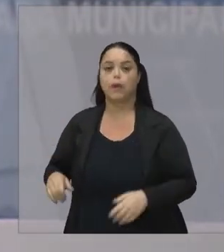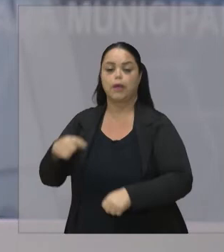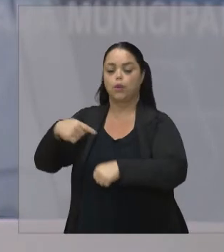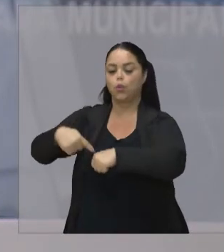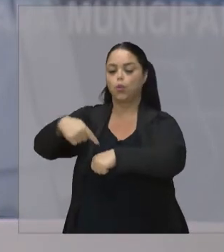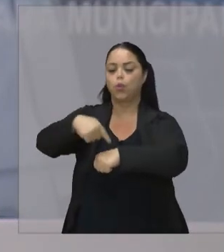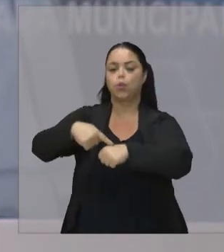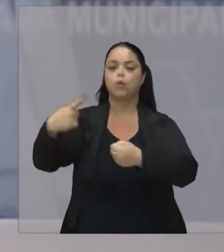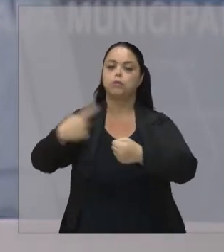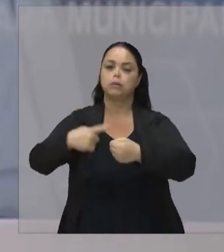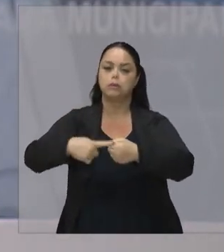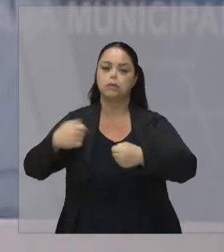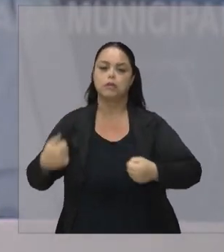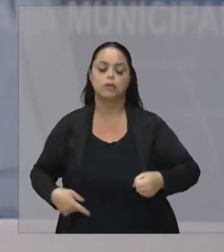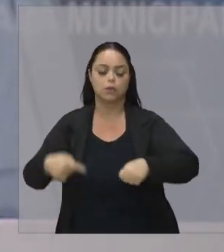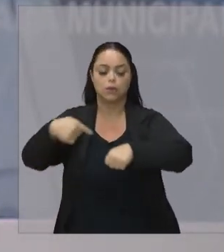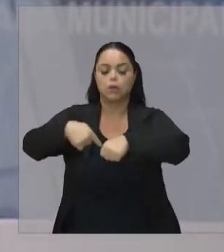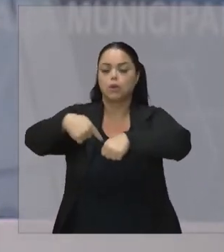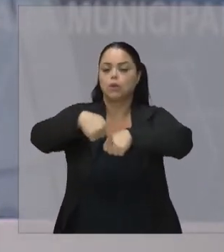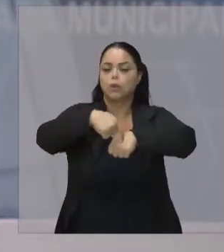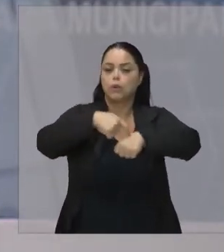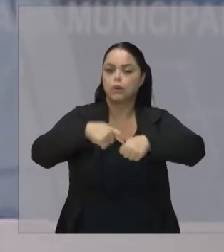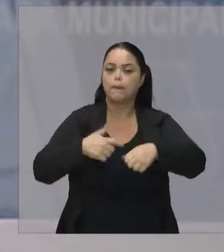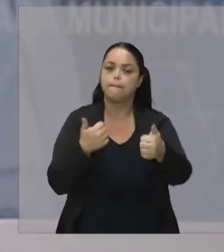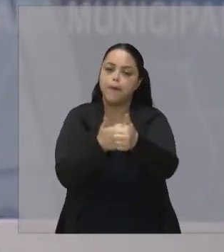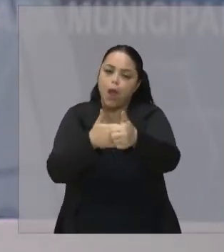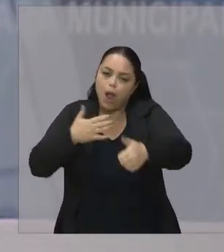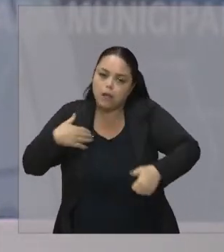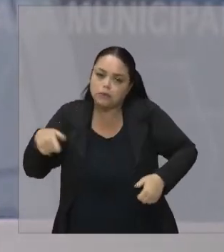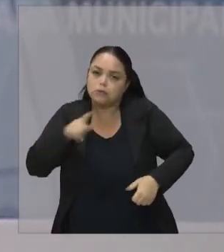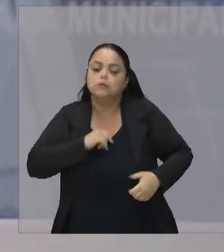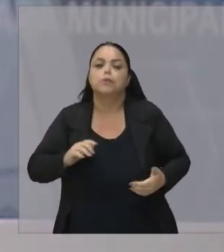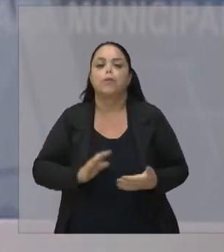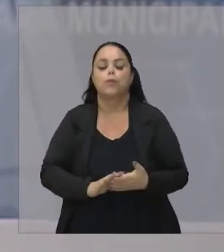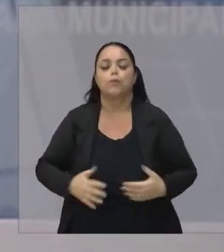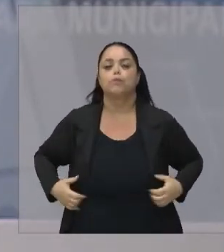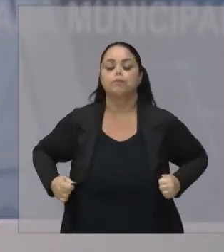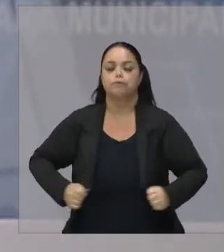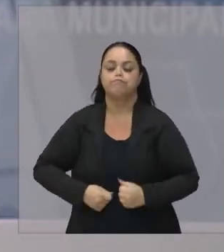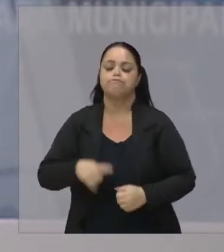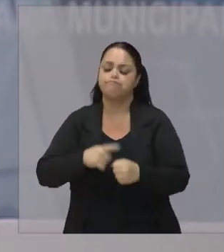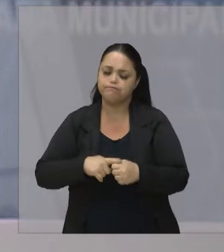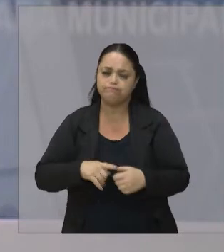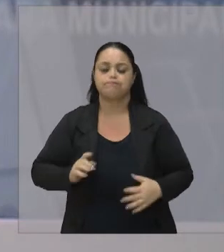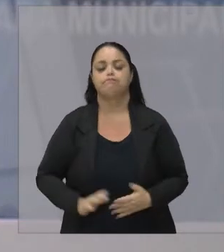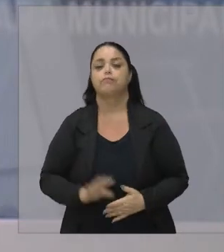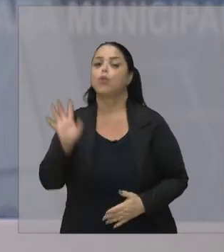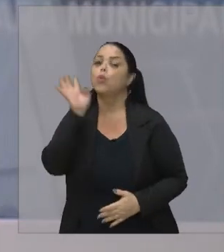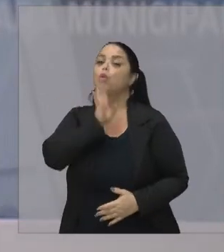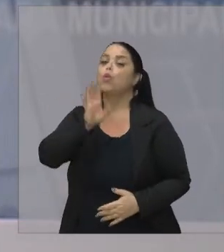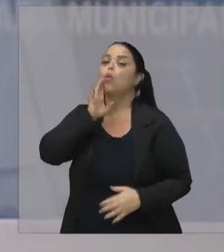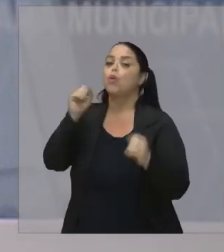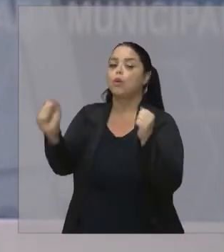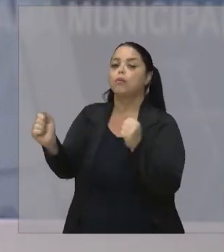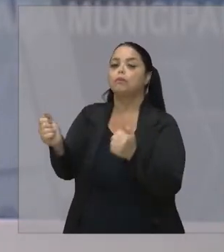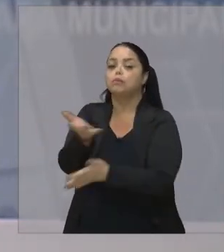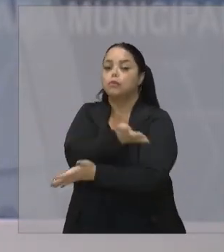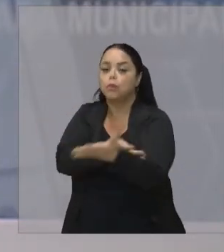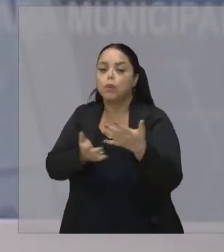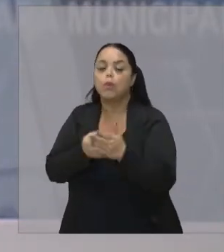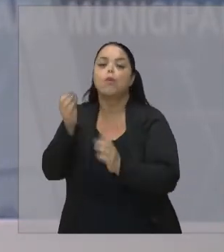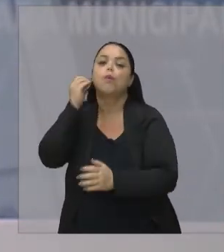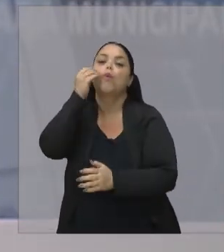extremamente importante Muito próxima a nós aqui E foi um momento Muito legal Poder dividir com você